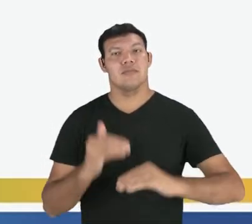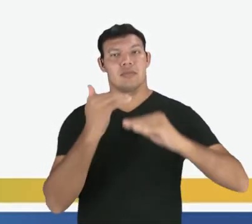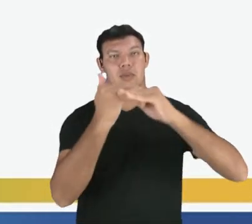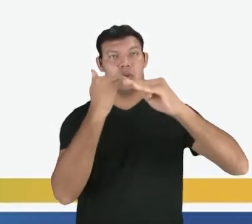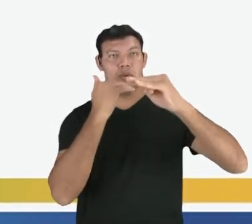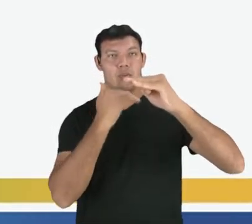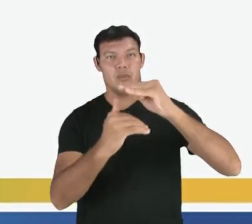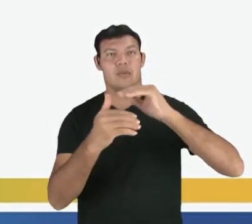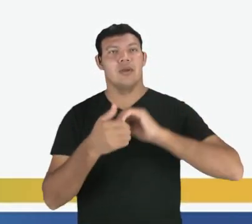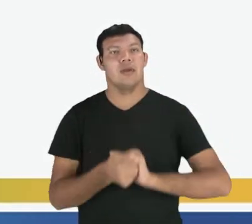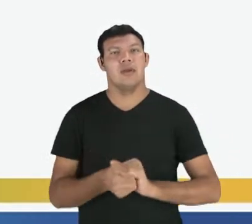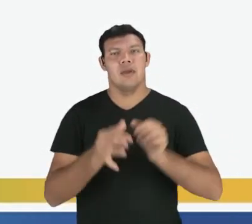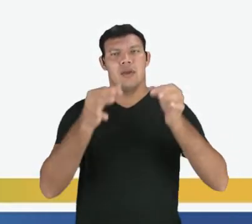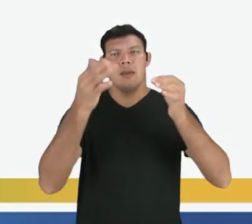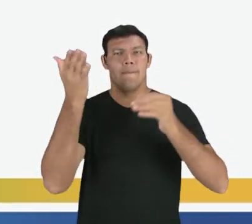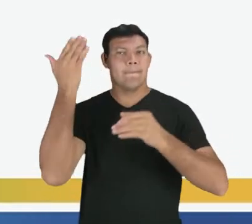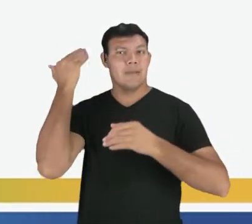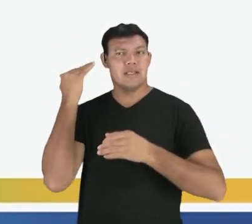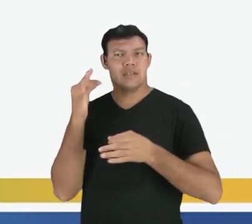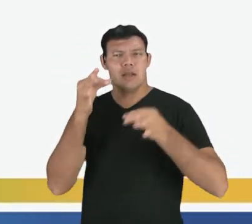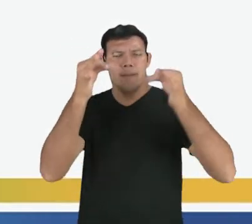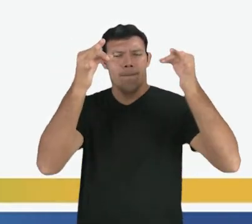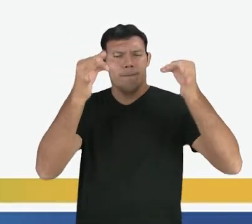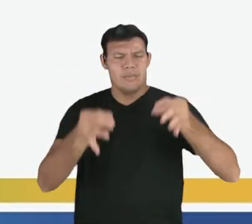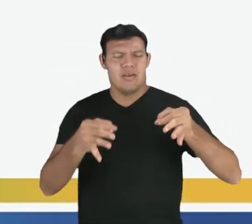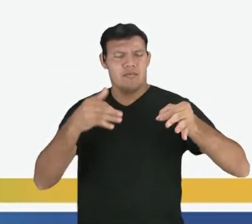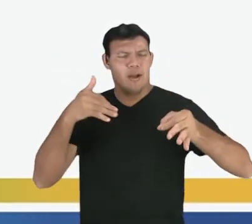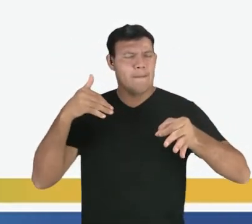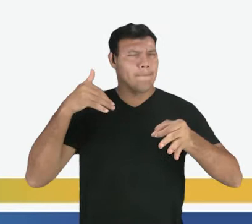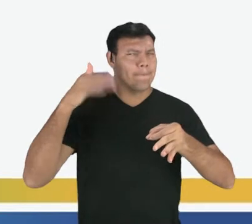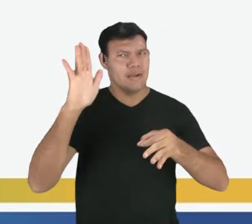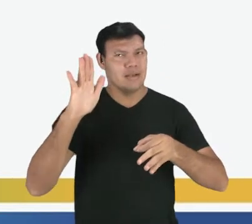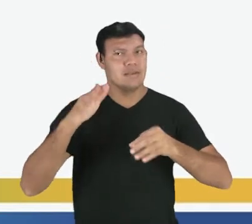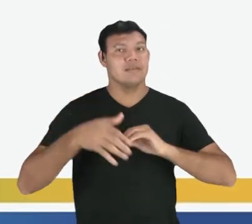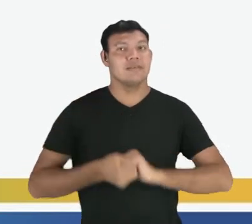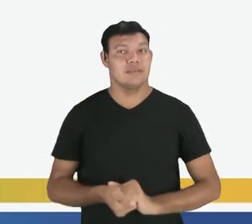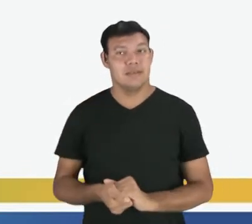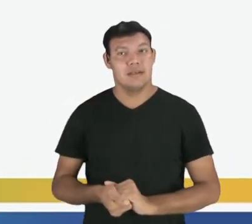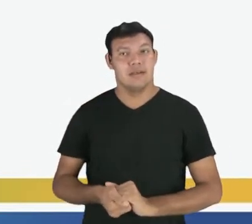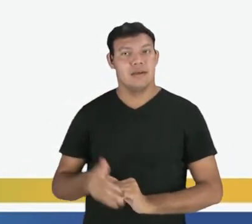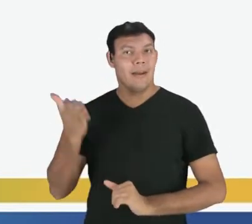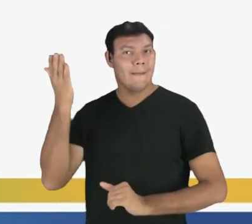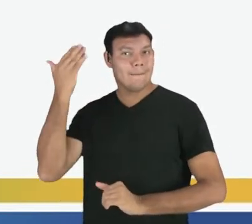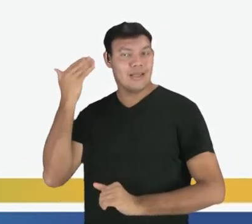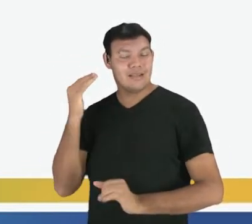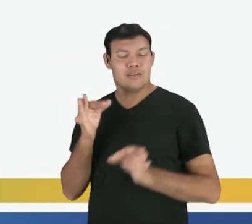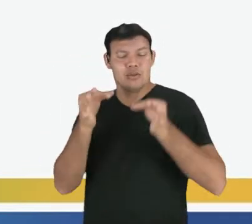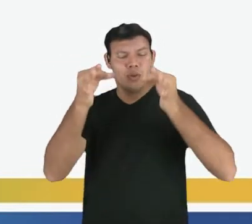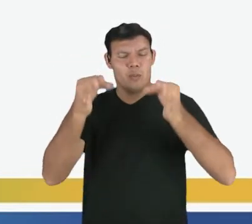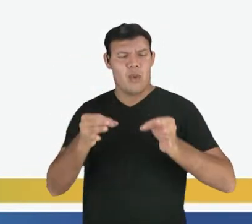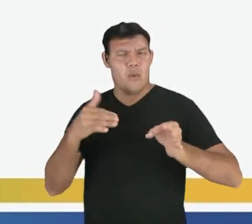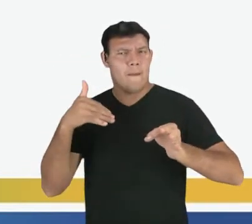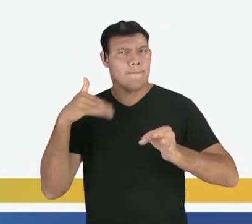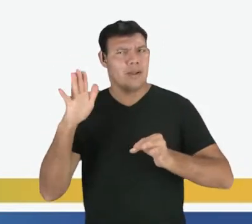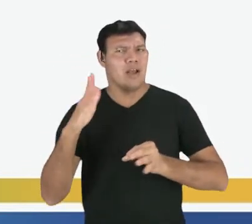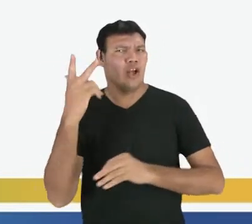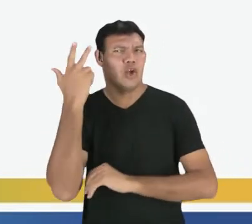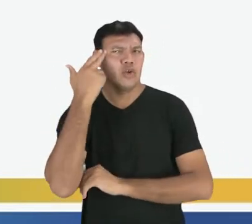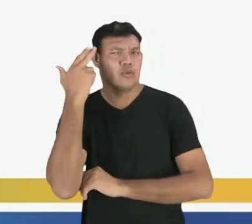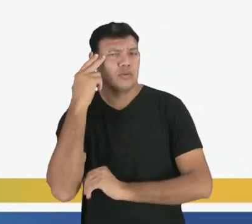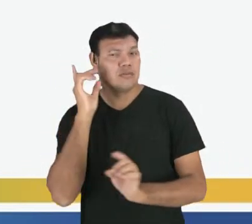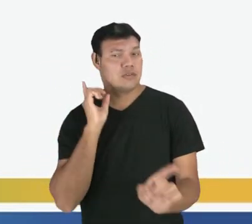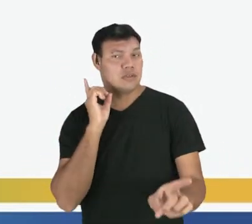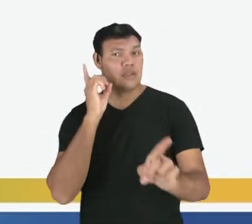gente, o pretérito mais que perfeito do indicativo. Gente, o pretérito mais que perfeito do indicativo é comum nós